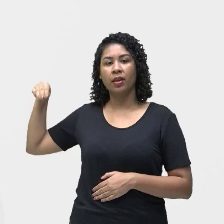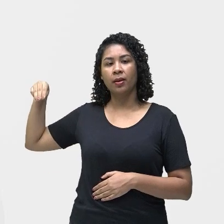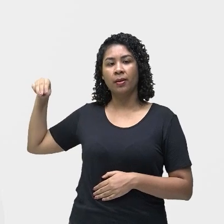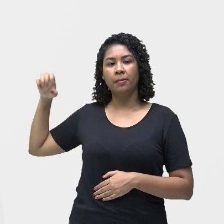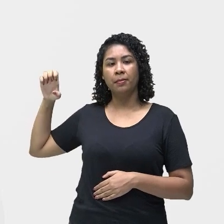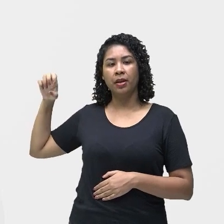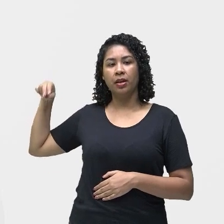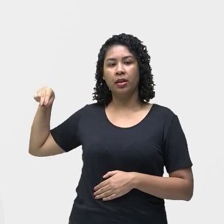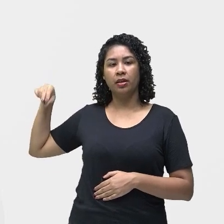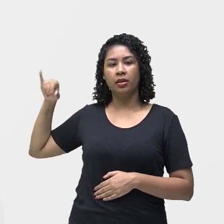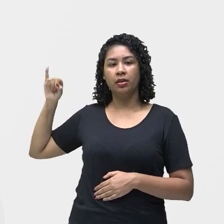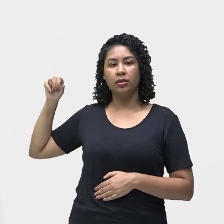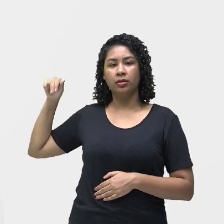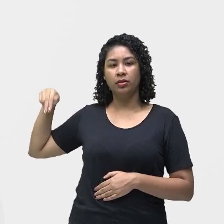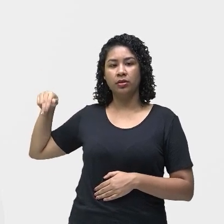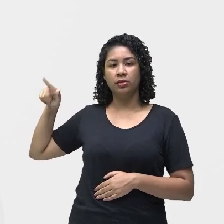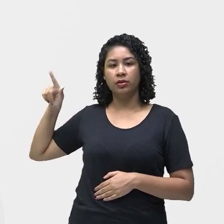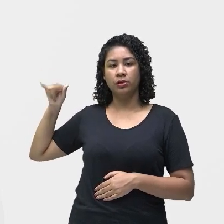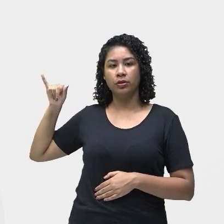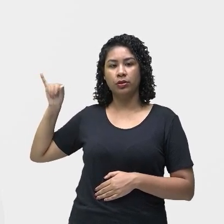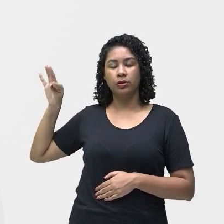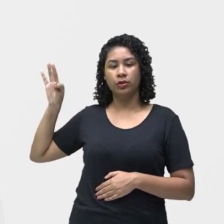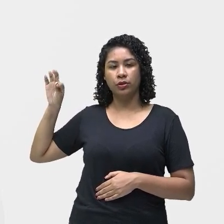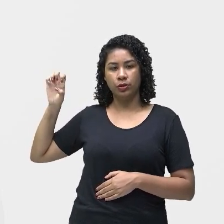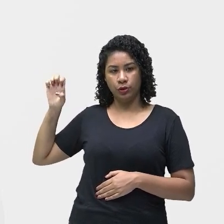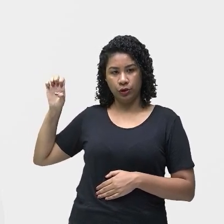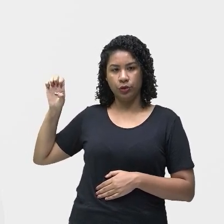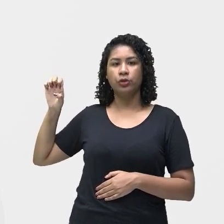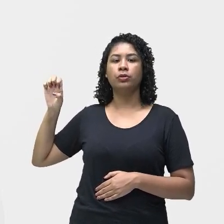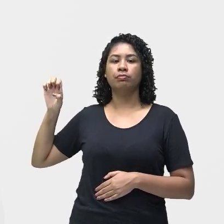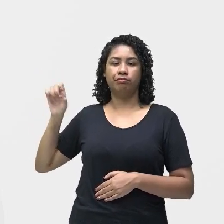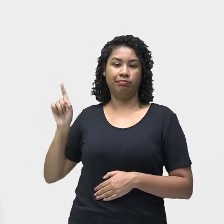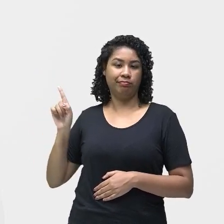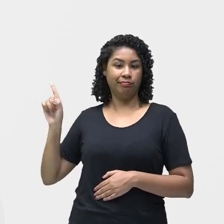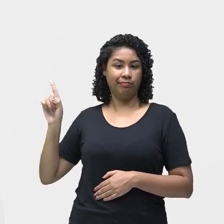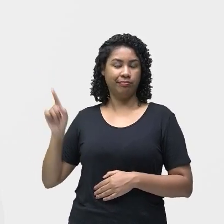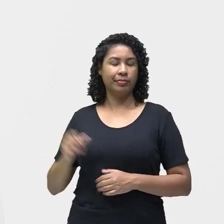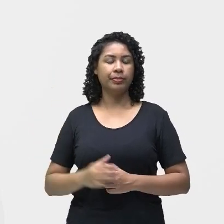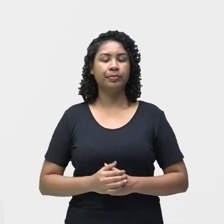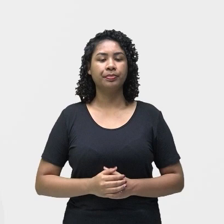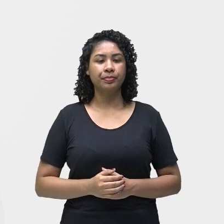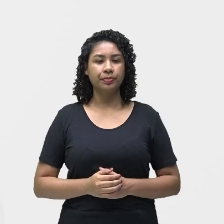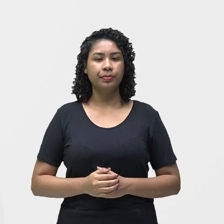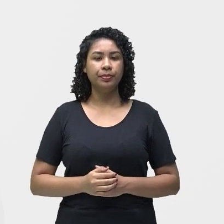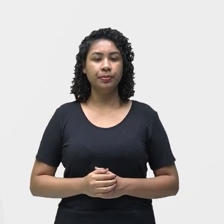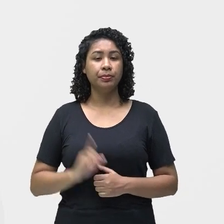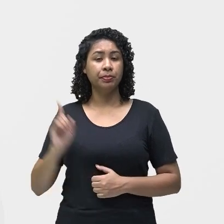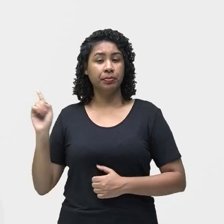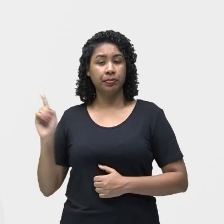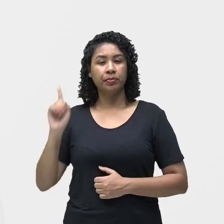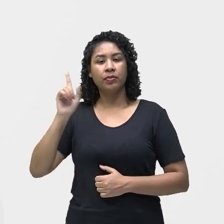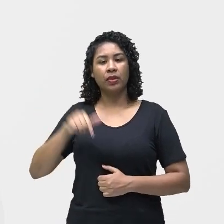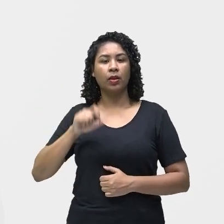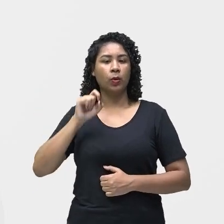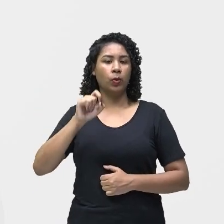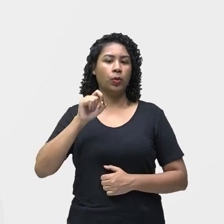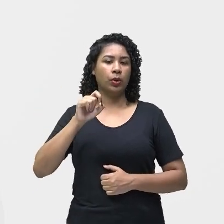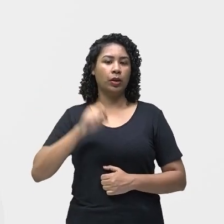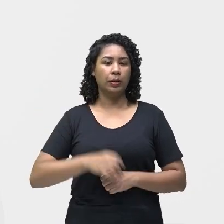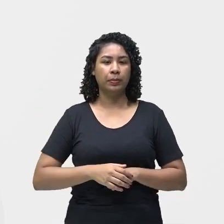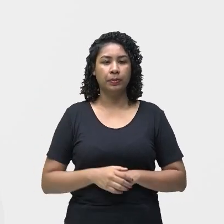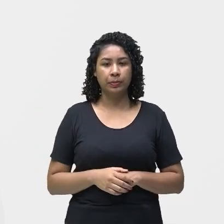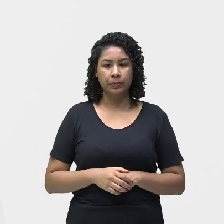bacteriana, também chamada de meningite meningocócica. É a inflamação